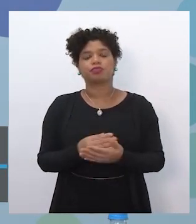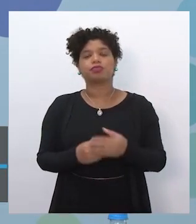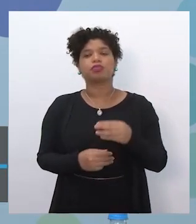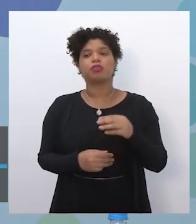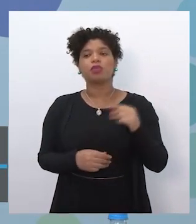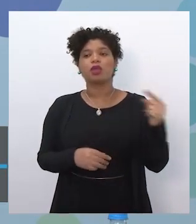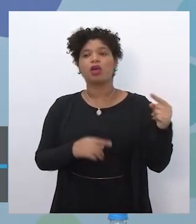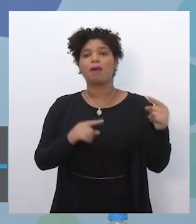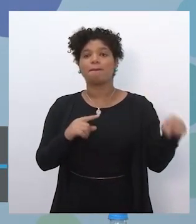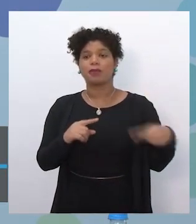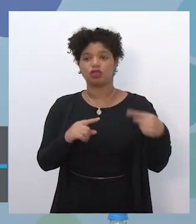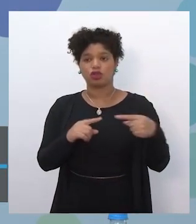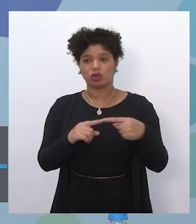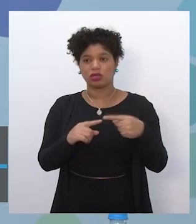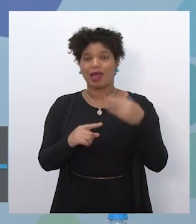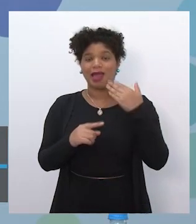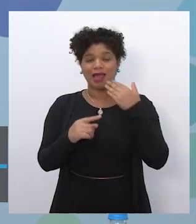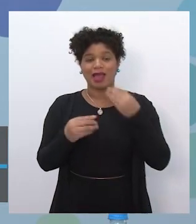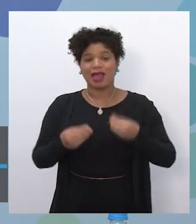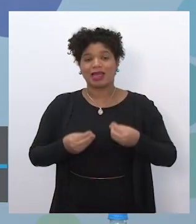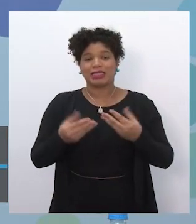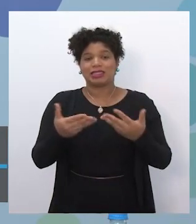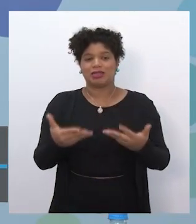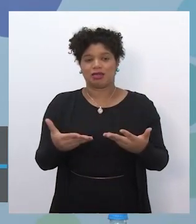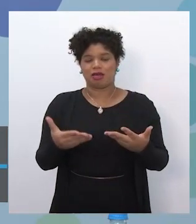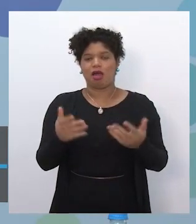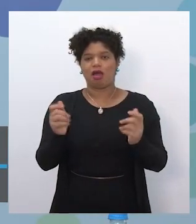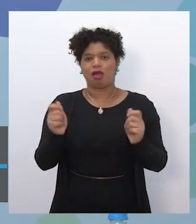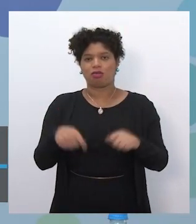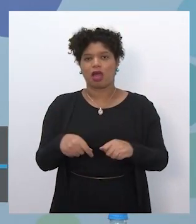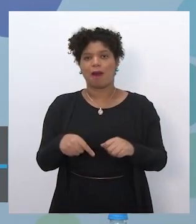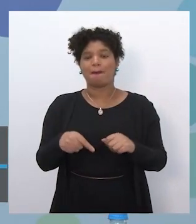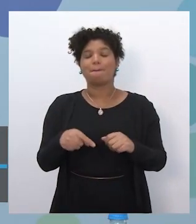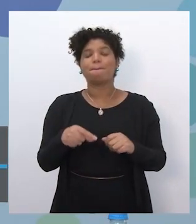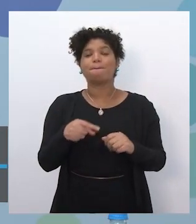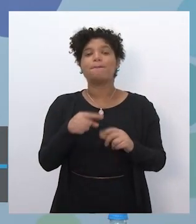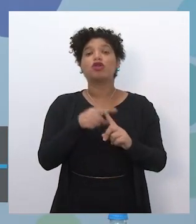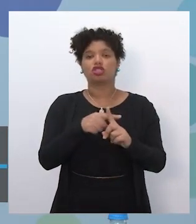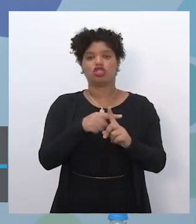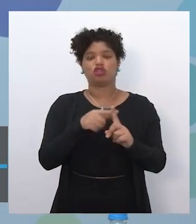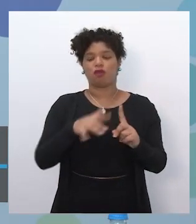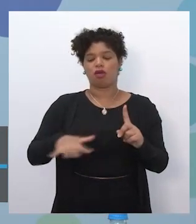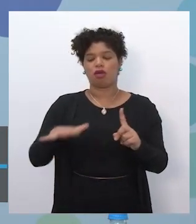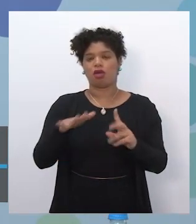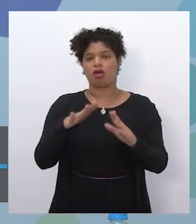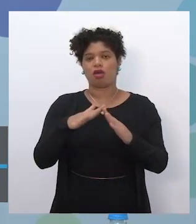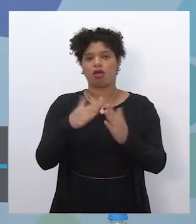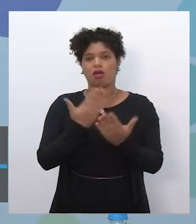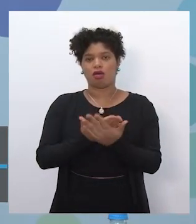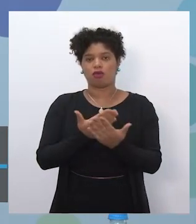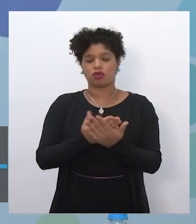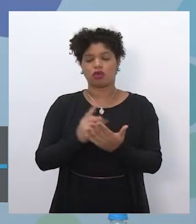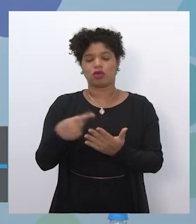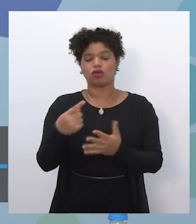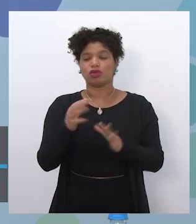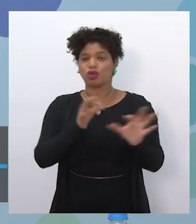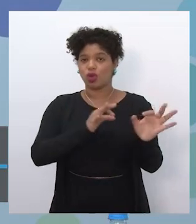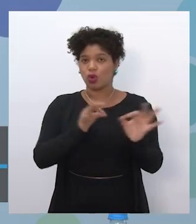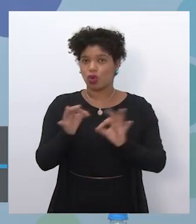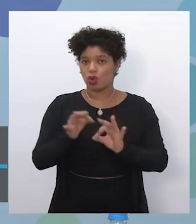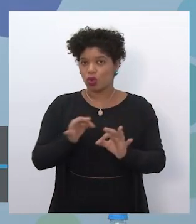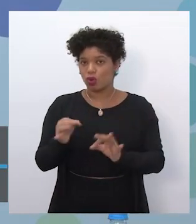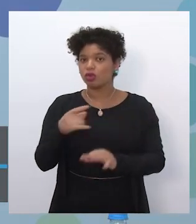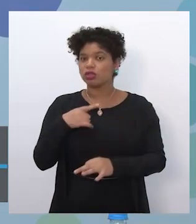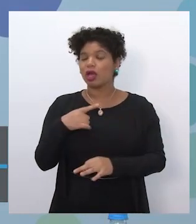entregáveis que podem impactar de forma positiva no ambiente escolar, nós estamos organizando o